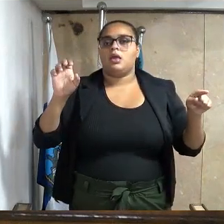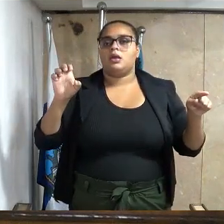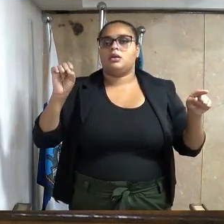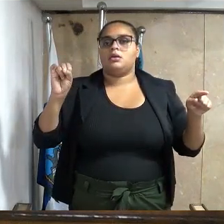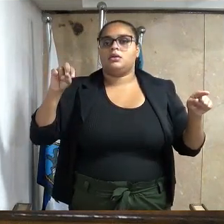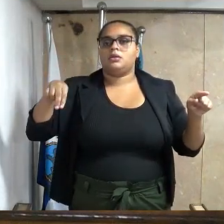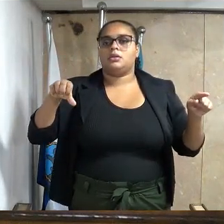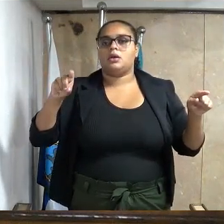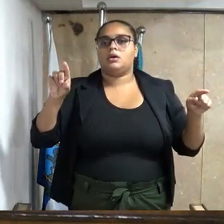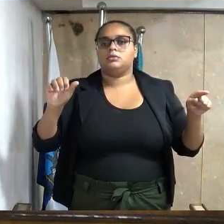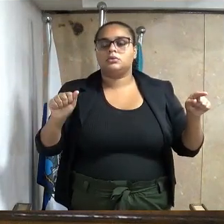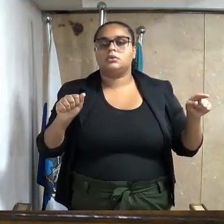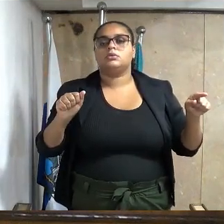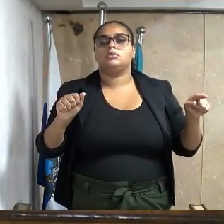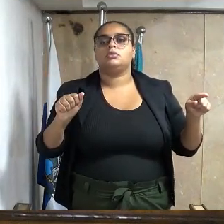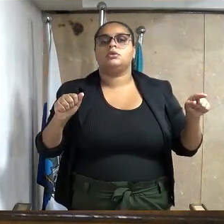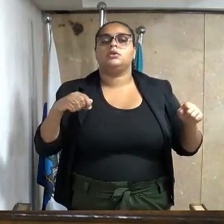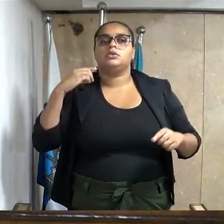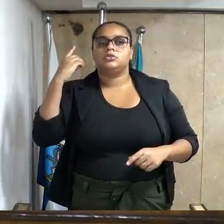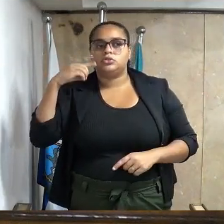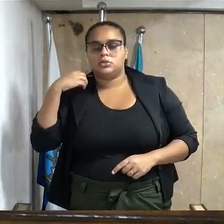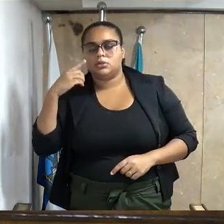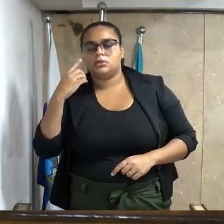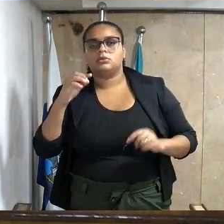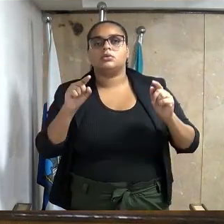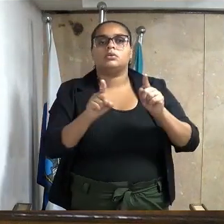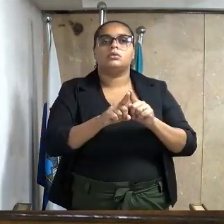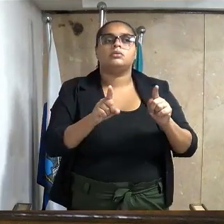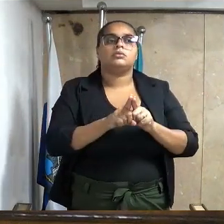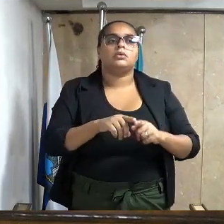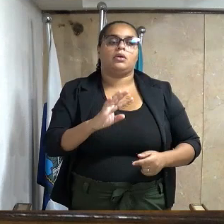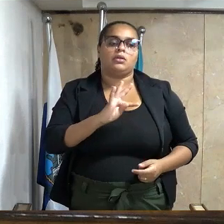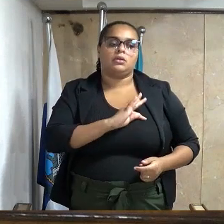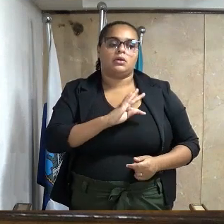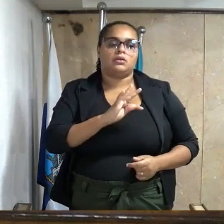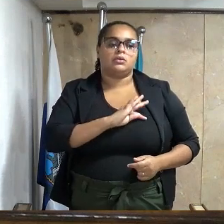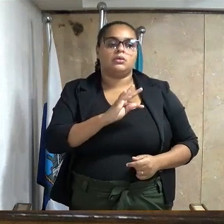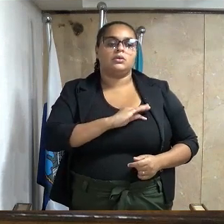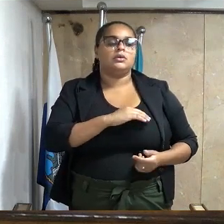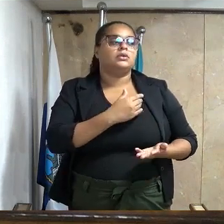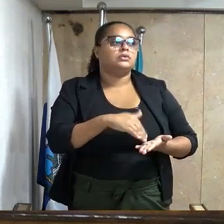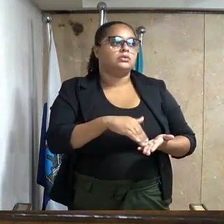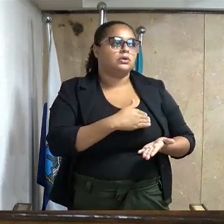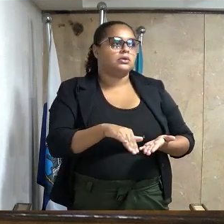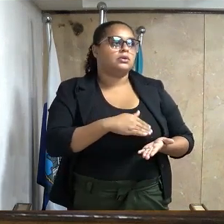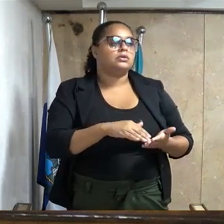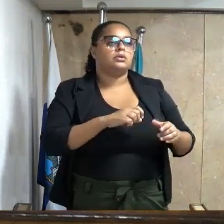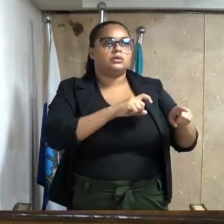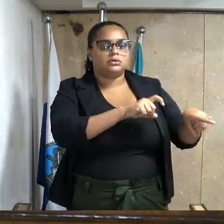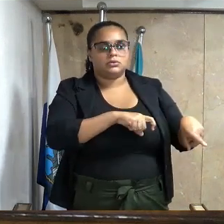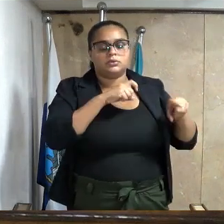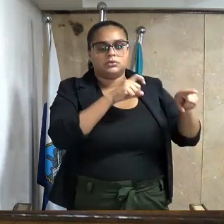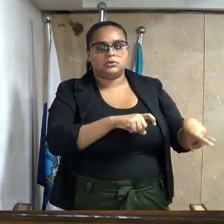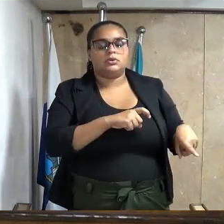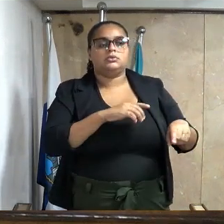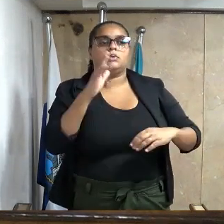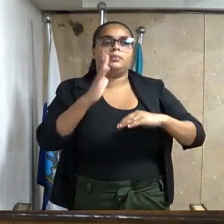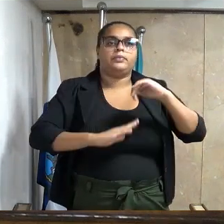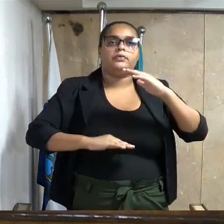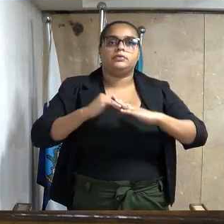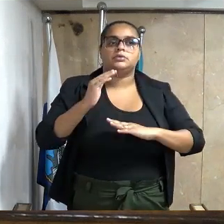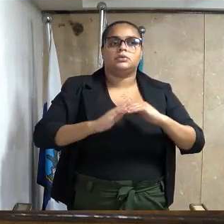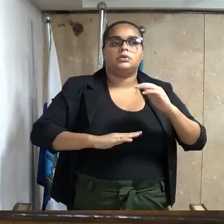Júnior, bacharão em direito e consultor técnico na Secretaria Municipal de Fazenda, por exercer suas